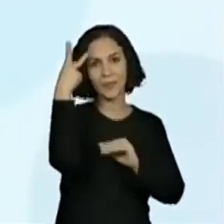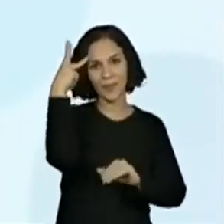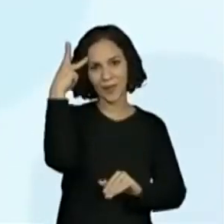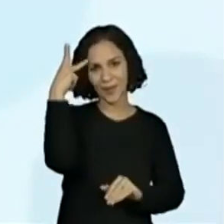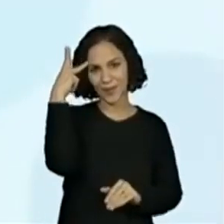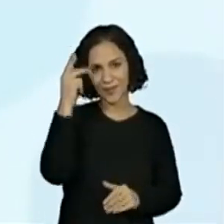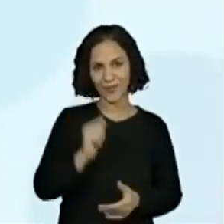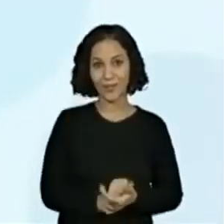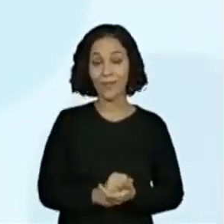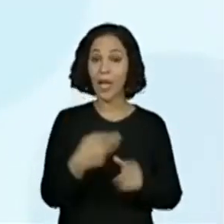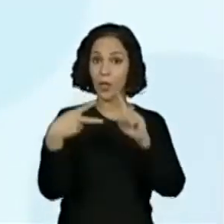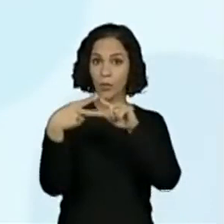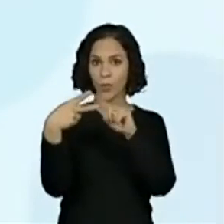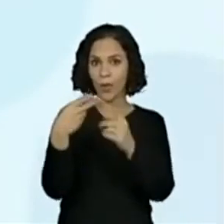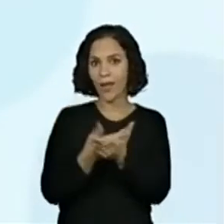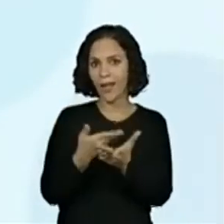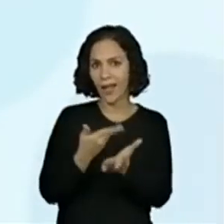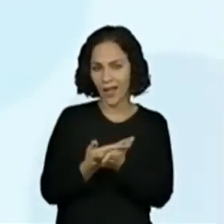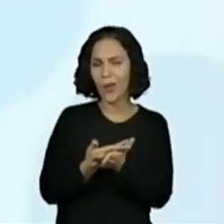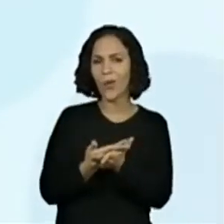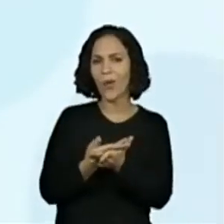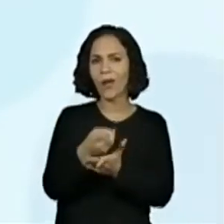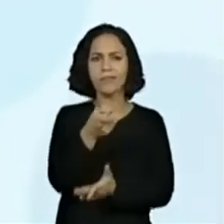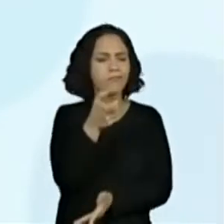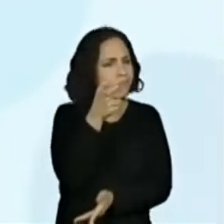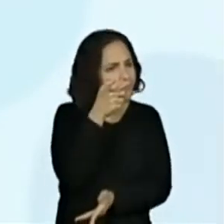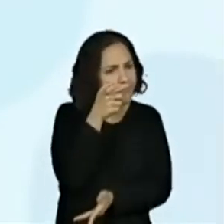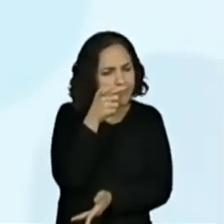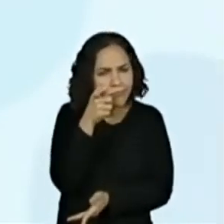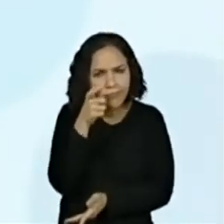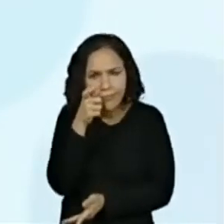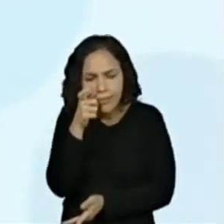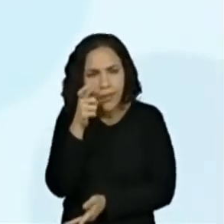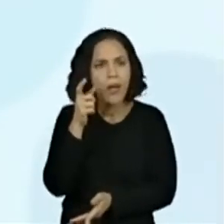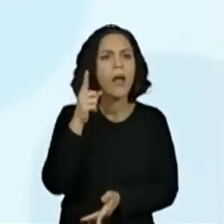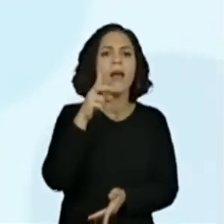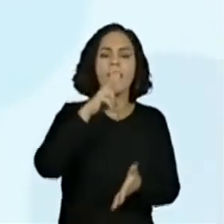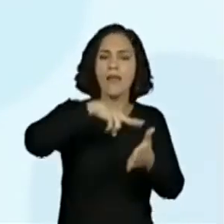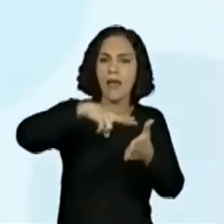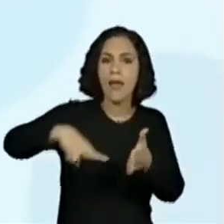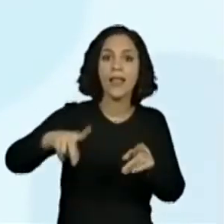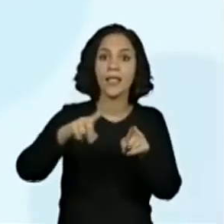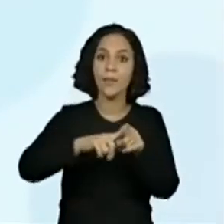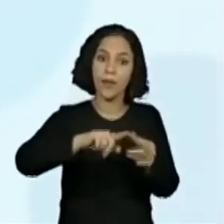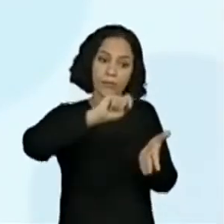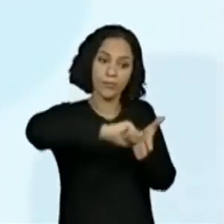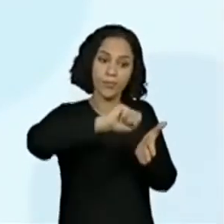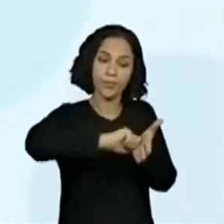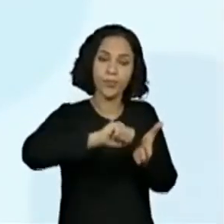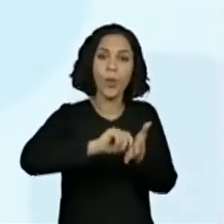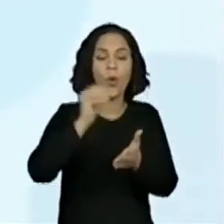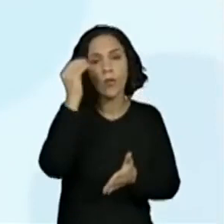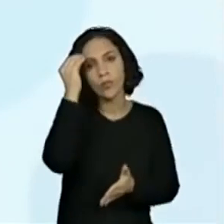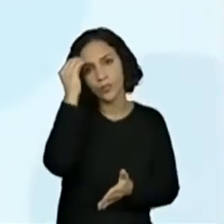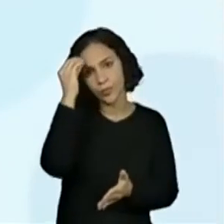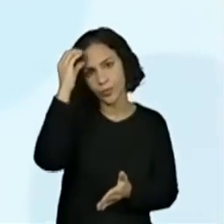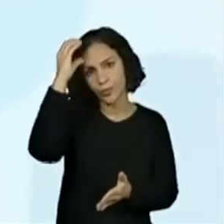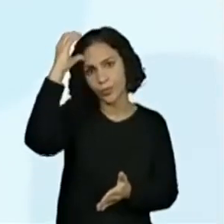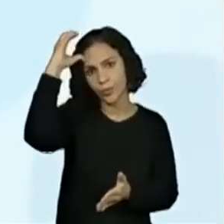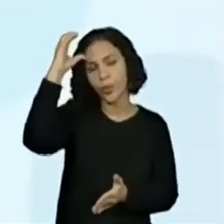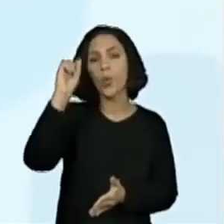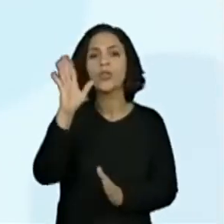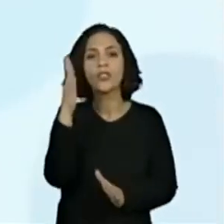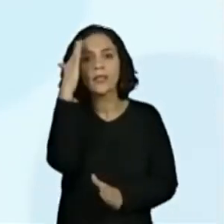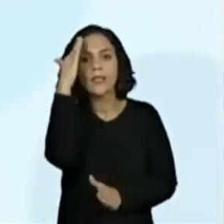Nessas duas aulas, vamos ouvir, ler e registrar nossos conhecimentos sobre o que sabemos a